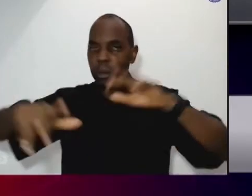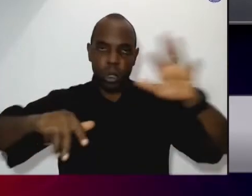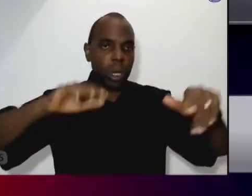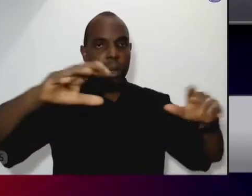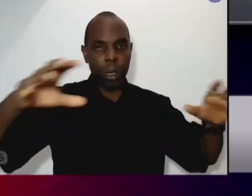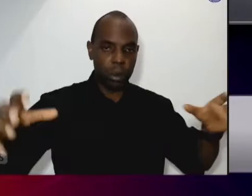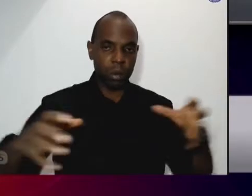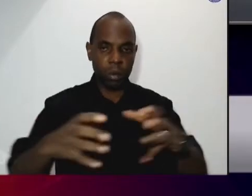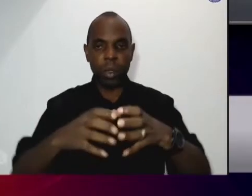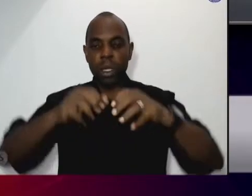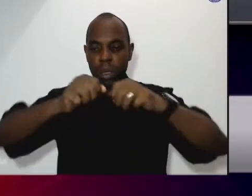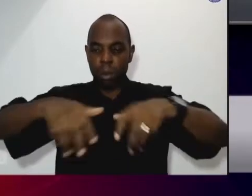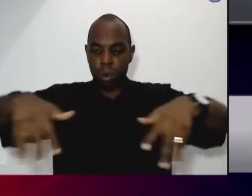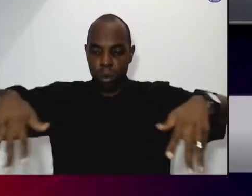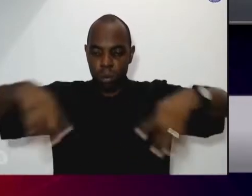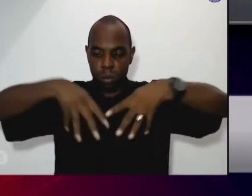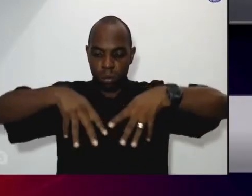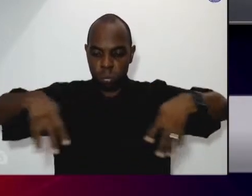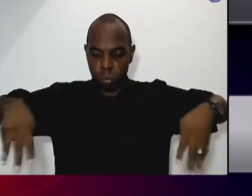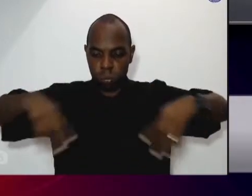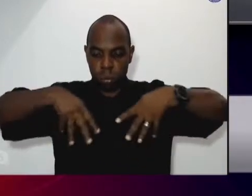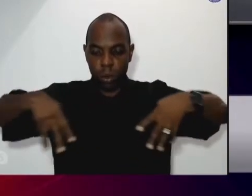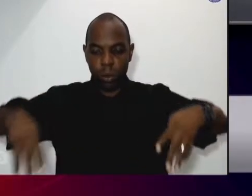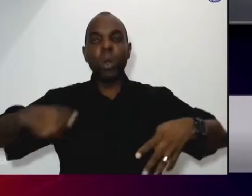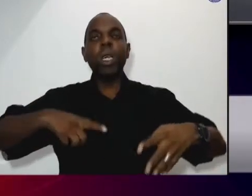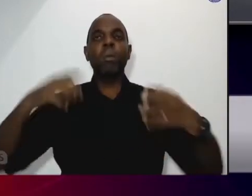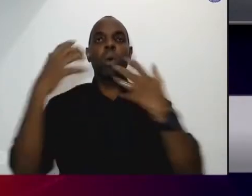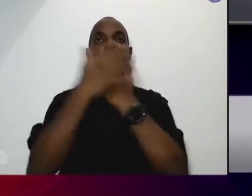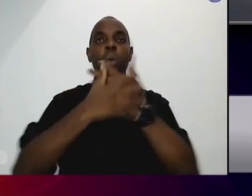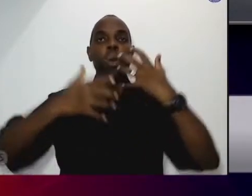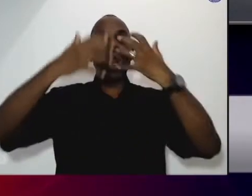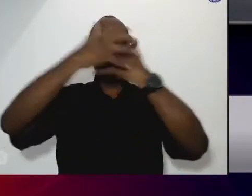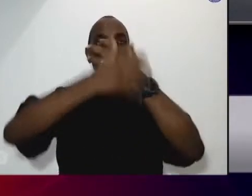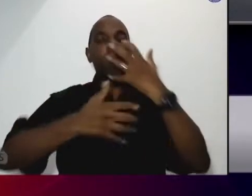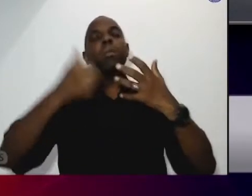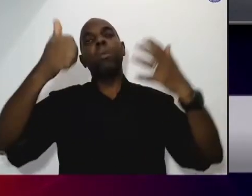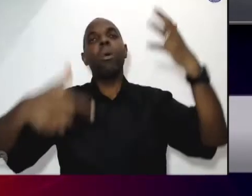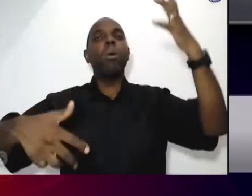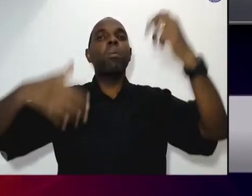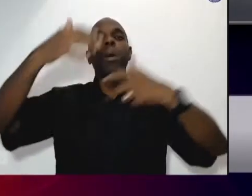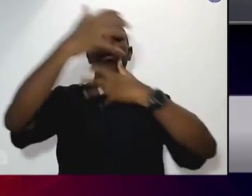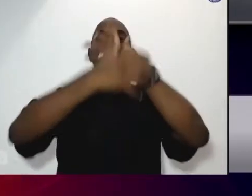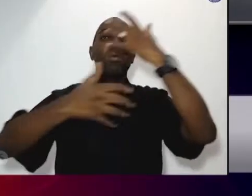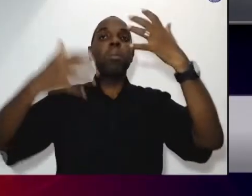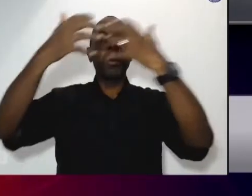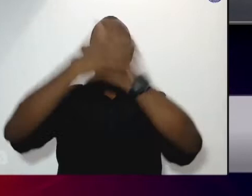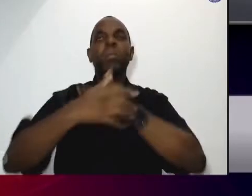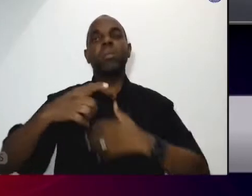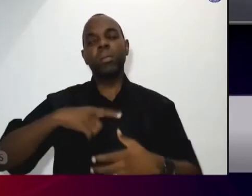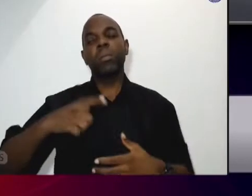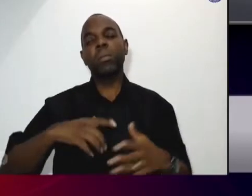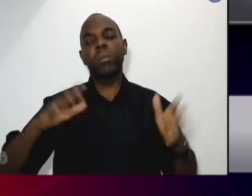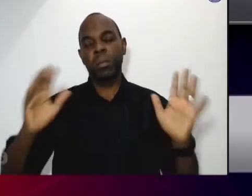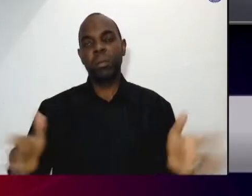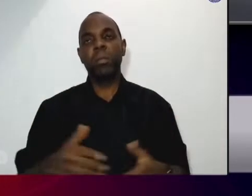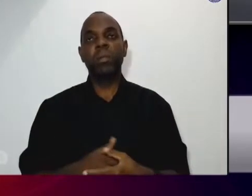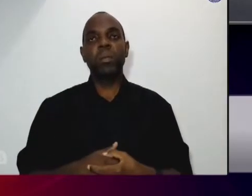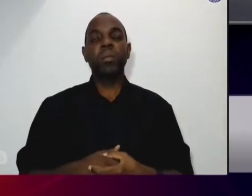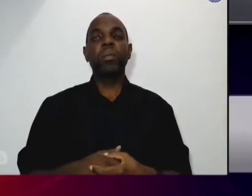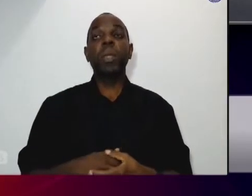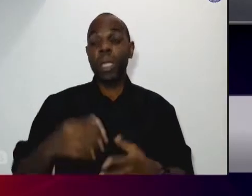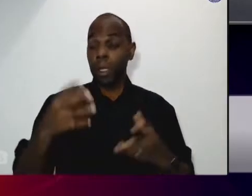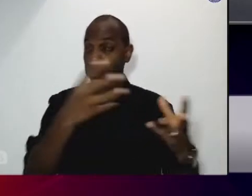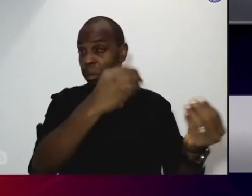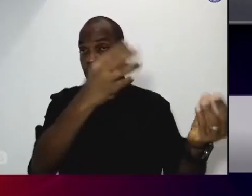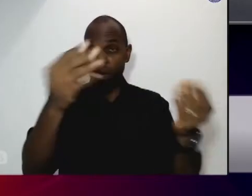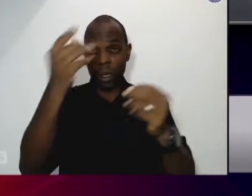um teatro e fizemos um espetáculo aqui na Pinacoteca. Acho que muitas pessoas apareceram